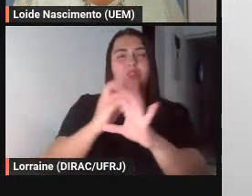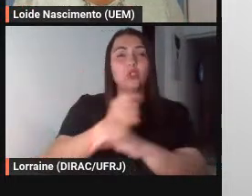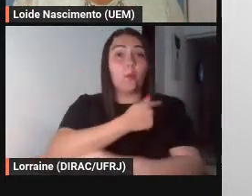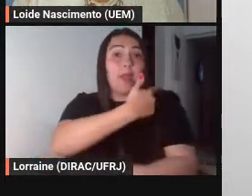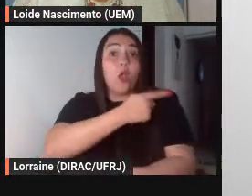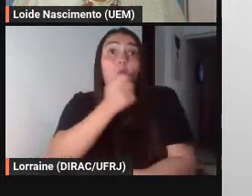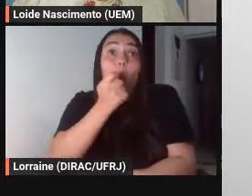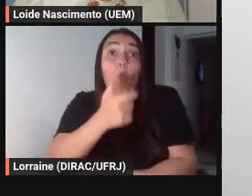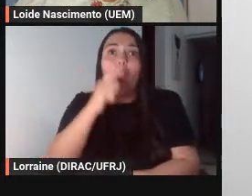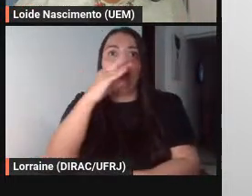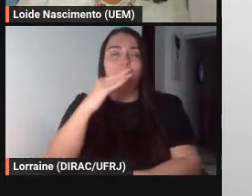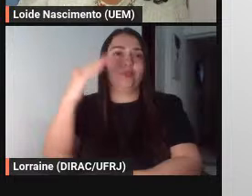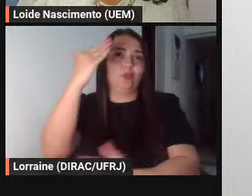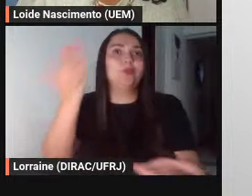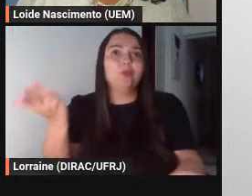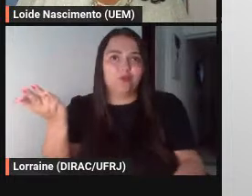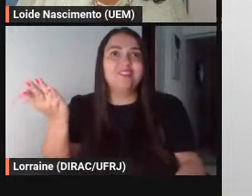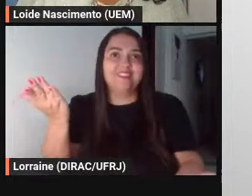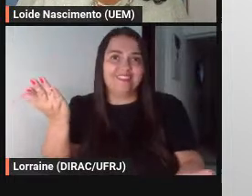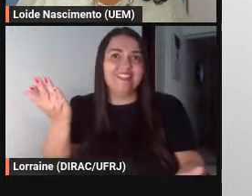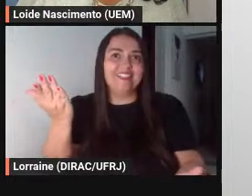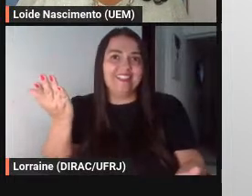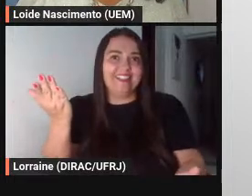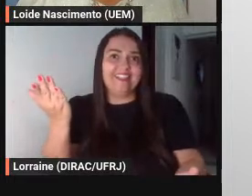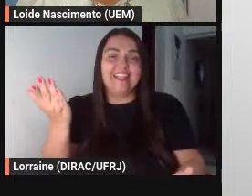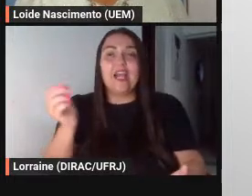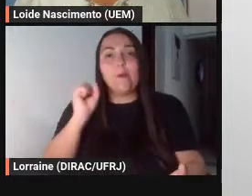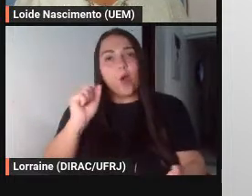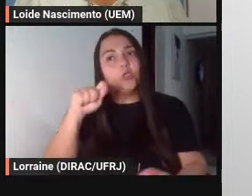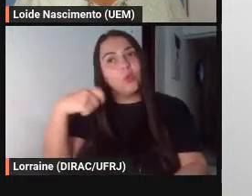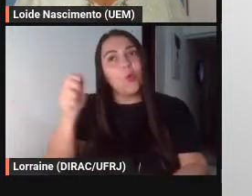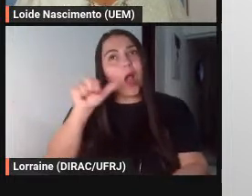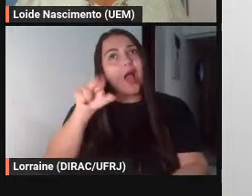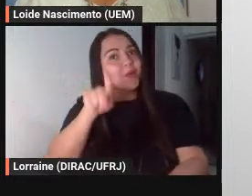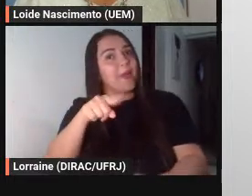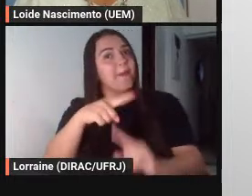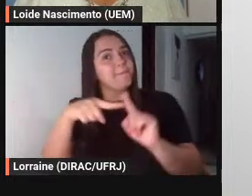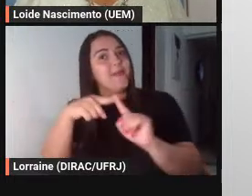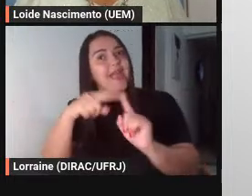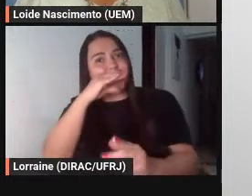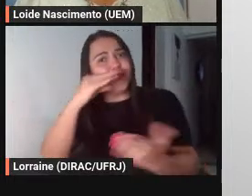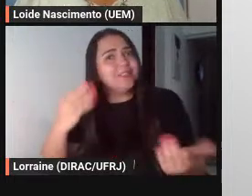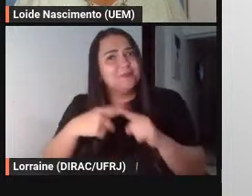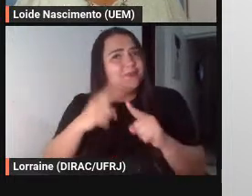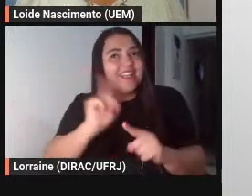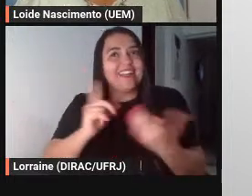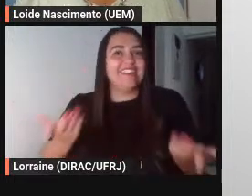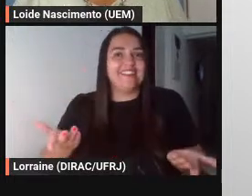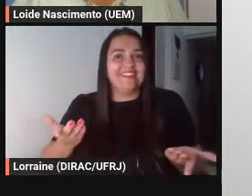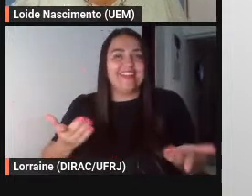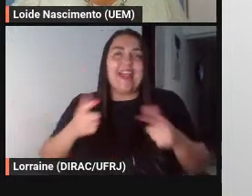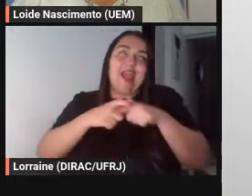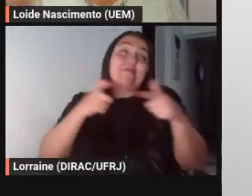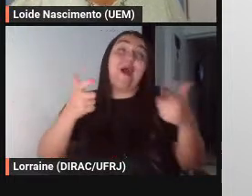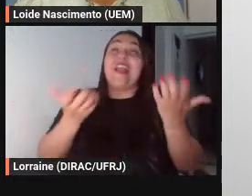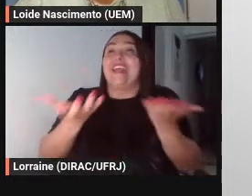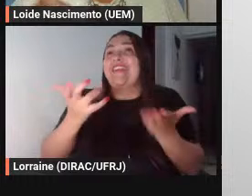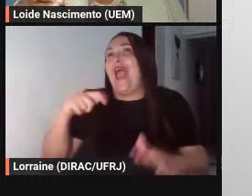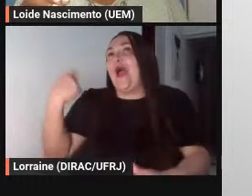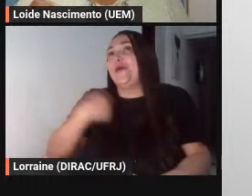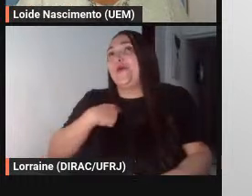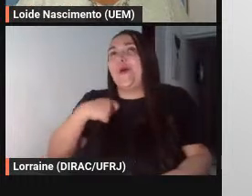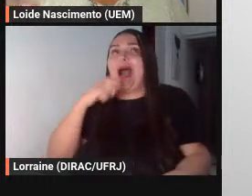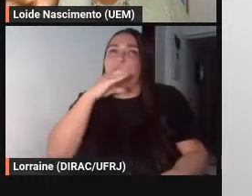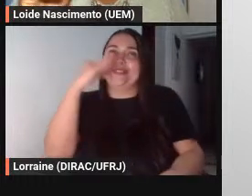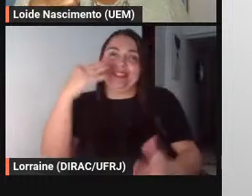um adulto mas podemos considerar também esse aluno como um adolescente porque não a maioria deles querem ser considerados